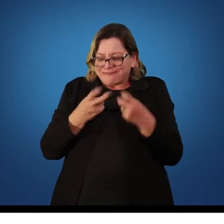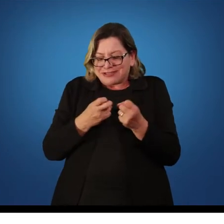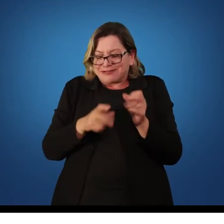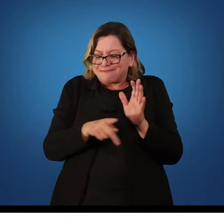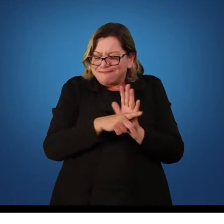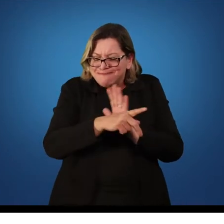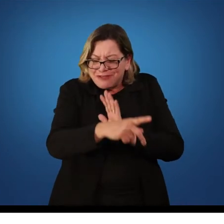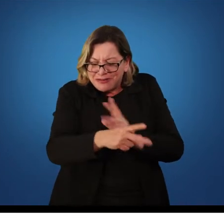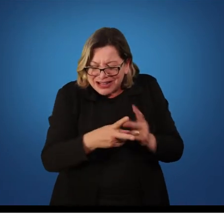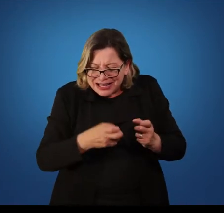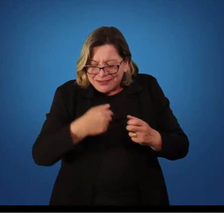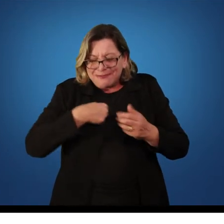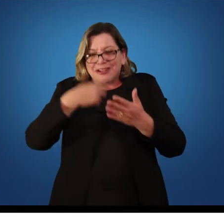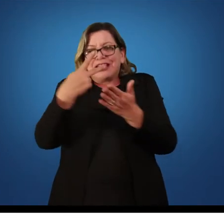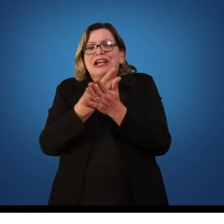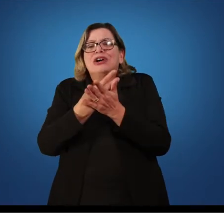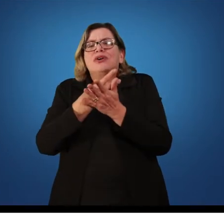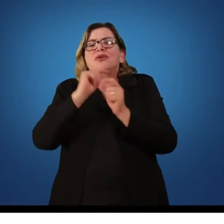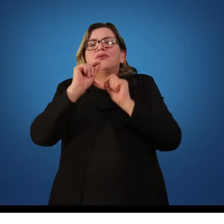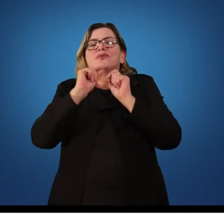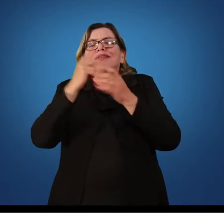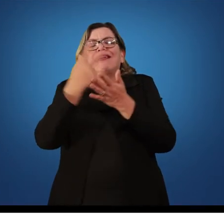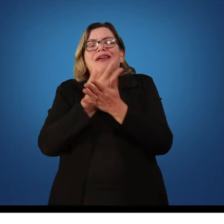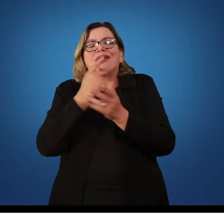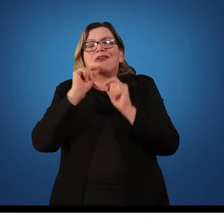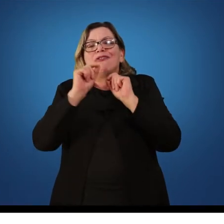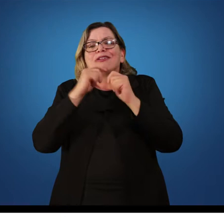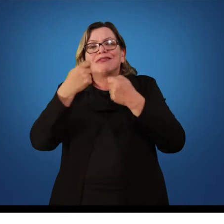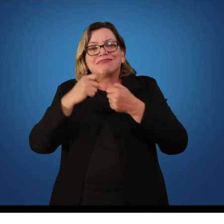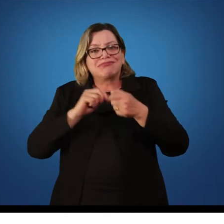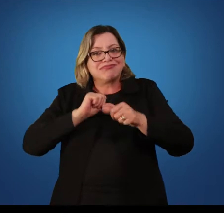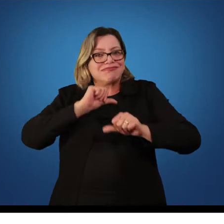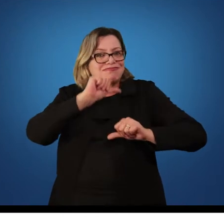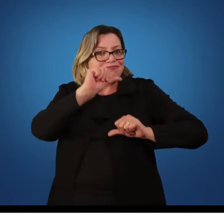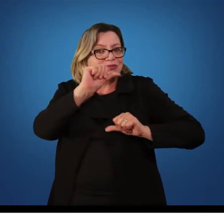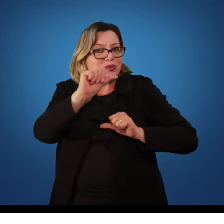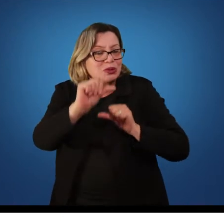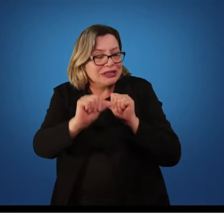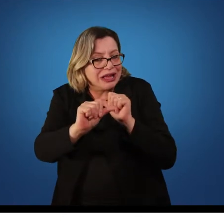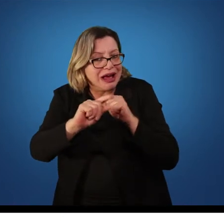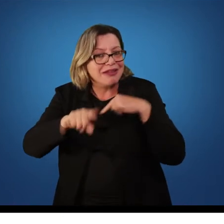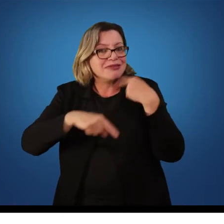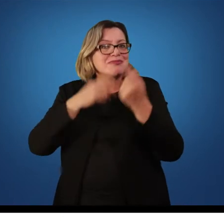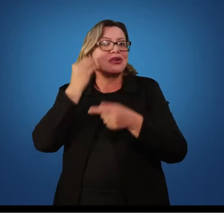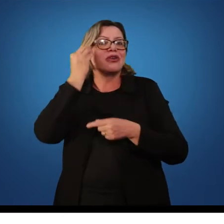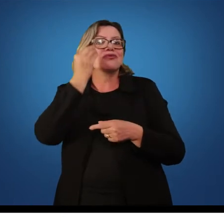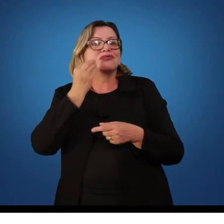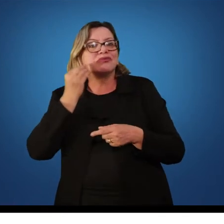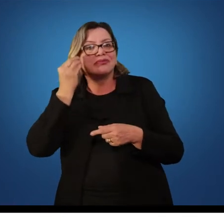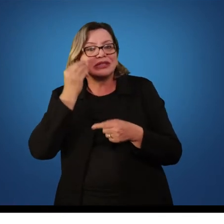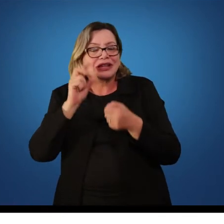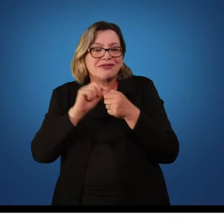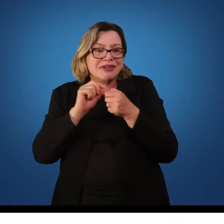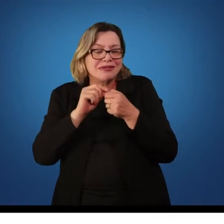que ele errou, o que ele precisa modificar na próxima tentativa para que ele tenha uma performance